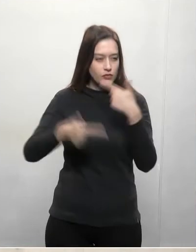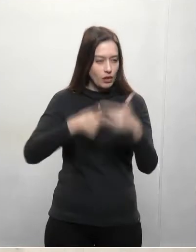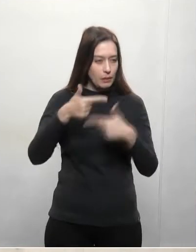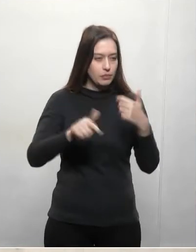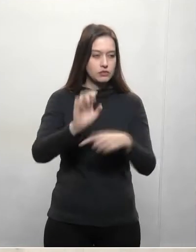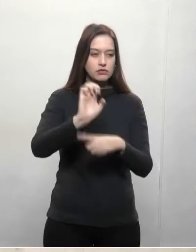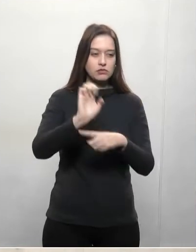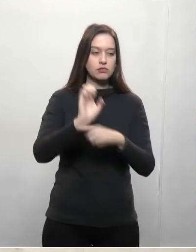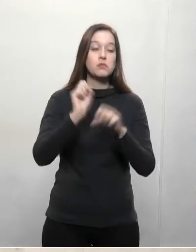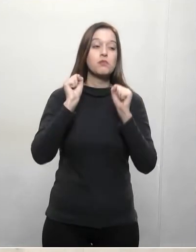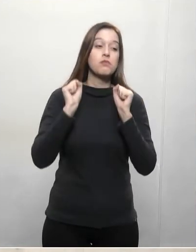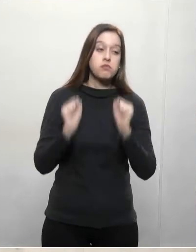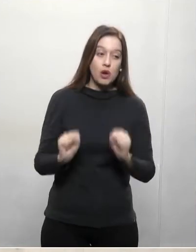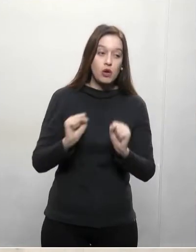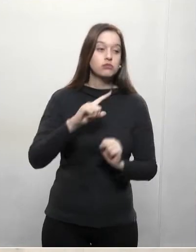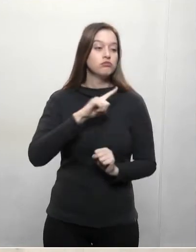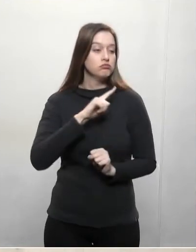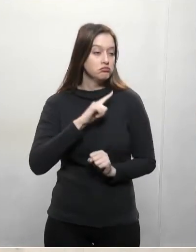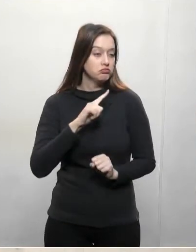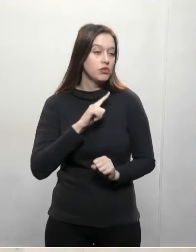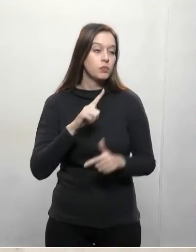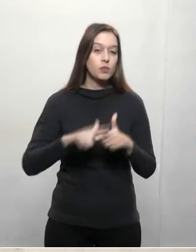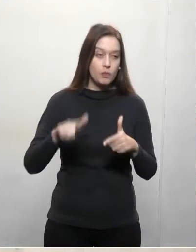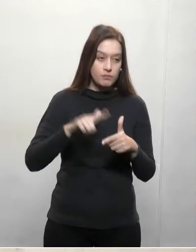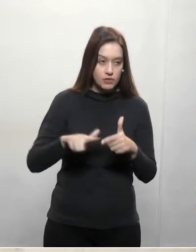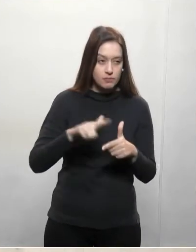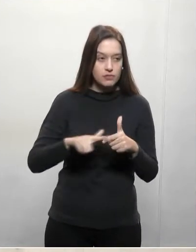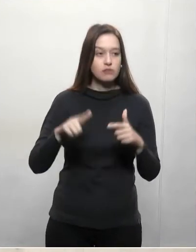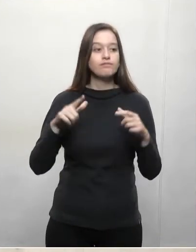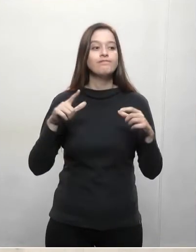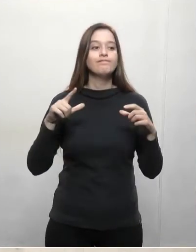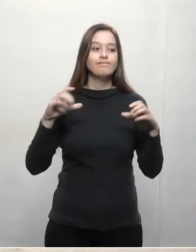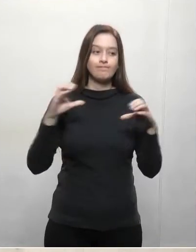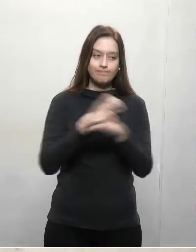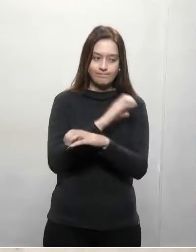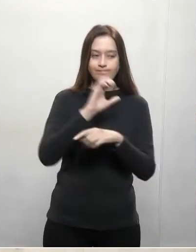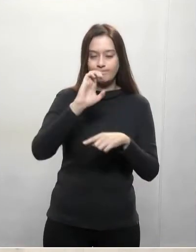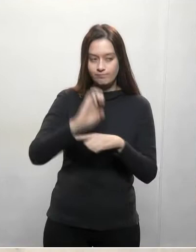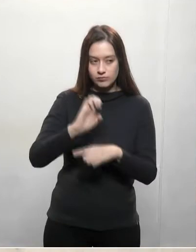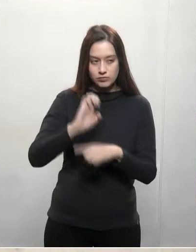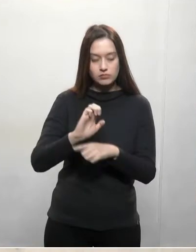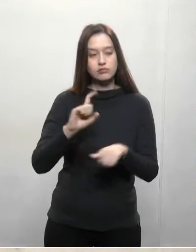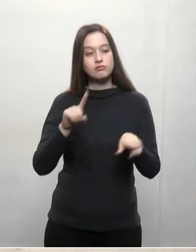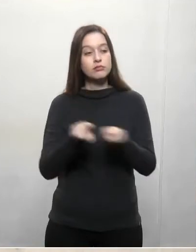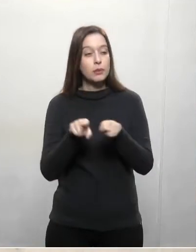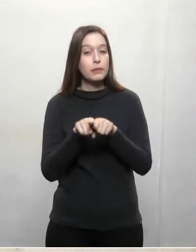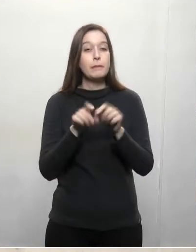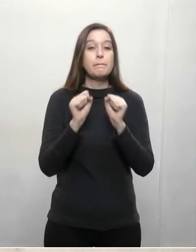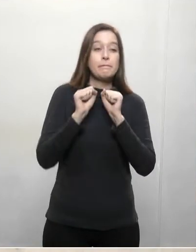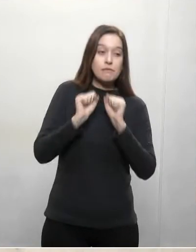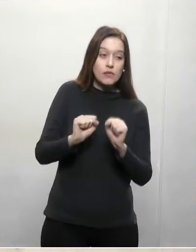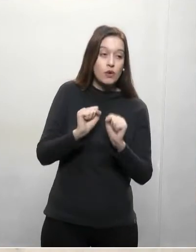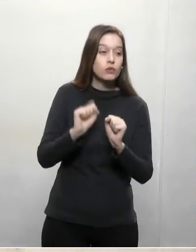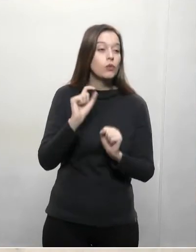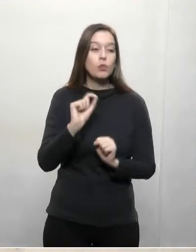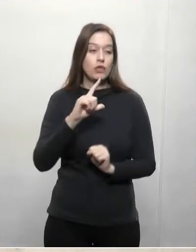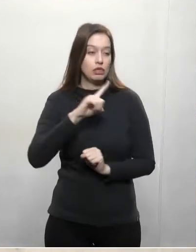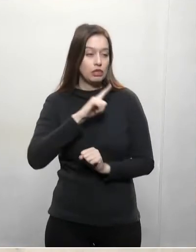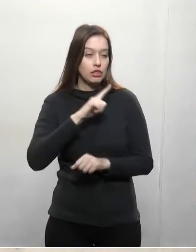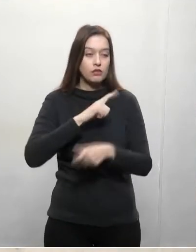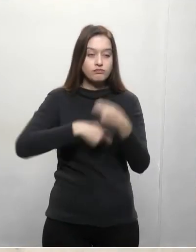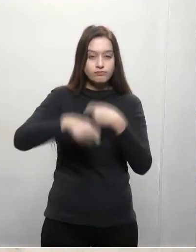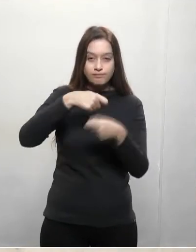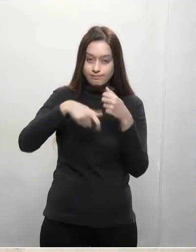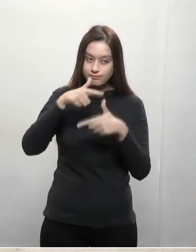não só muito forte sobre a credibilidade do estado, mas também na percepção dos agentes econômicos, porque tem